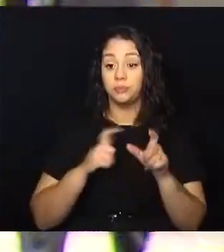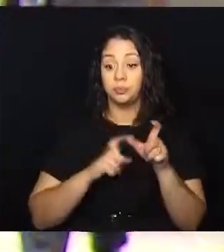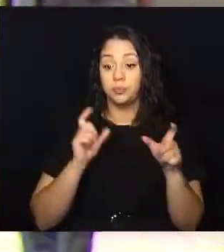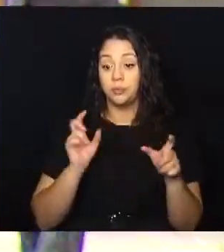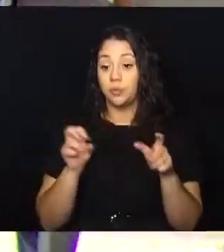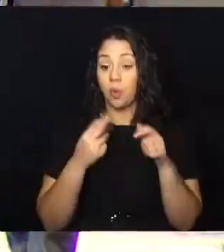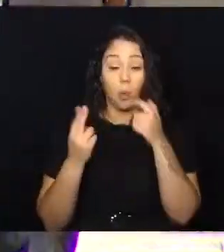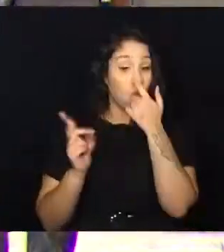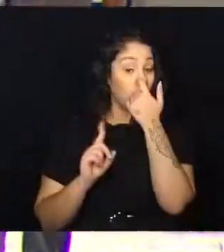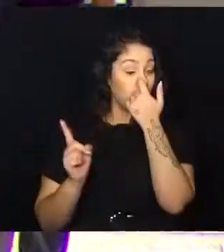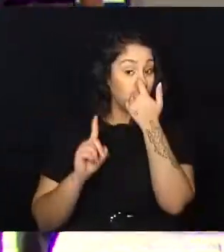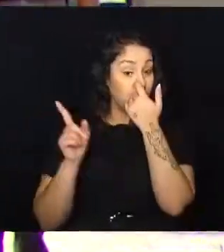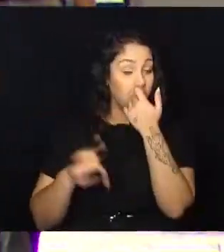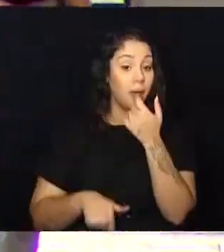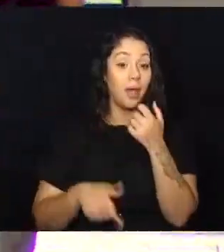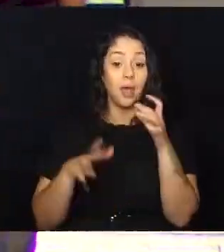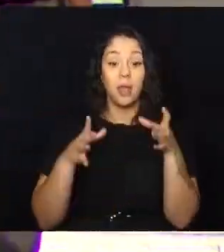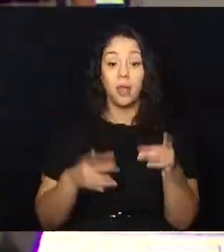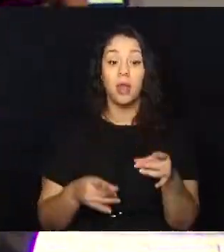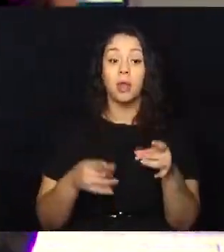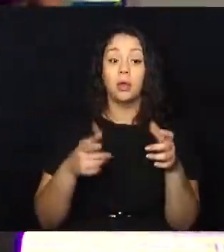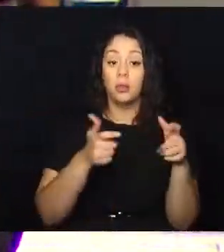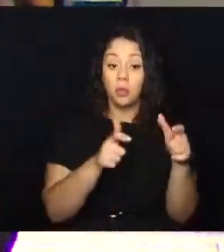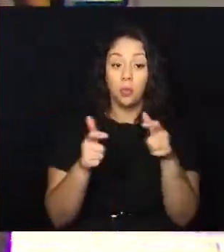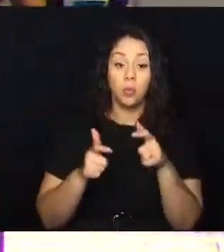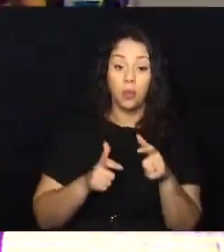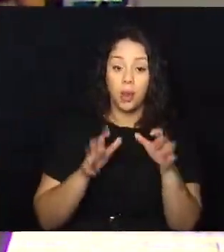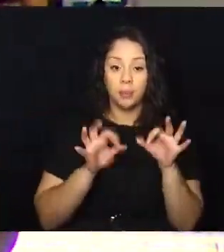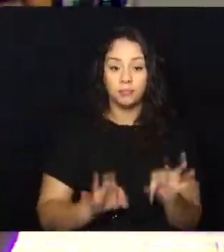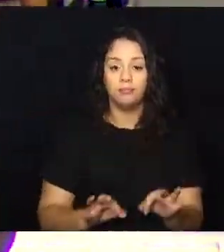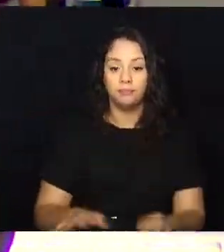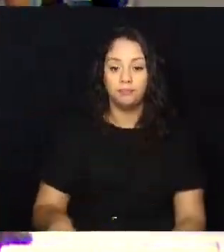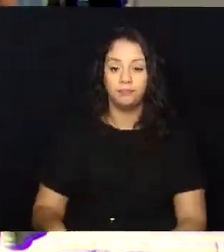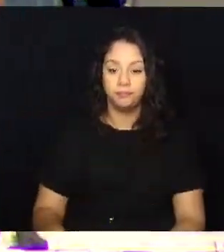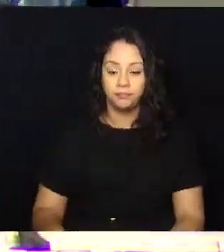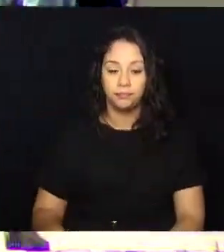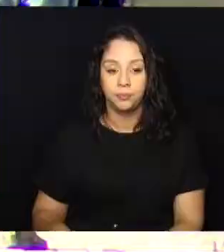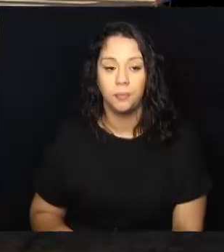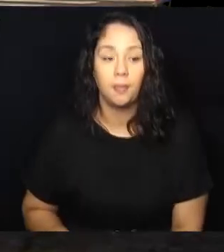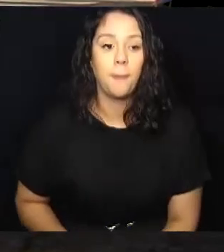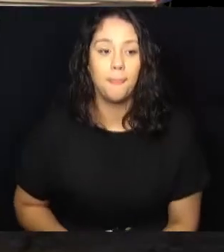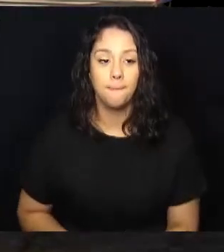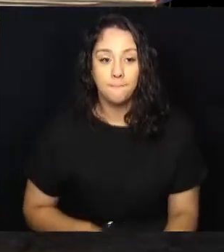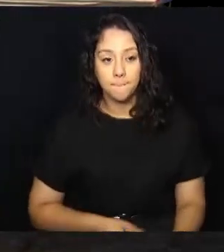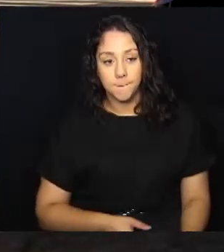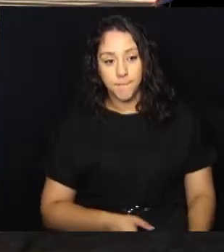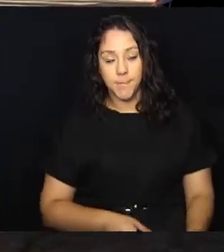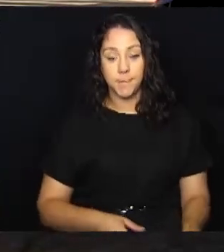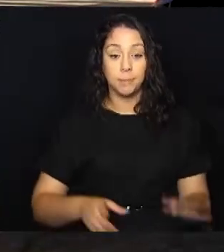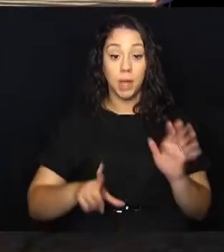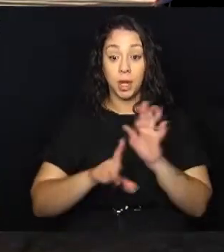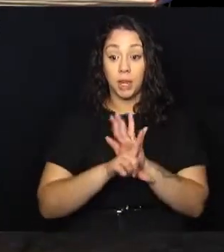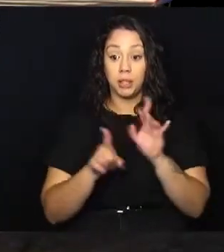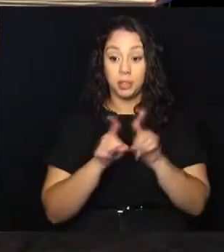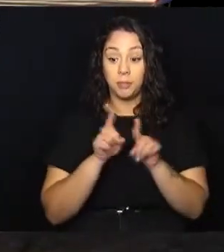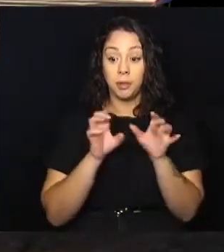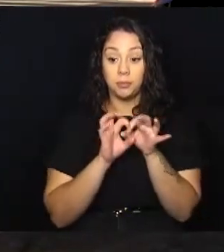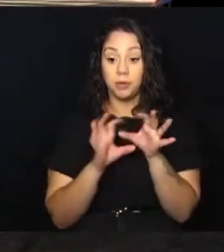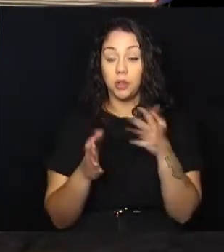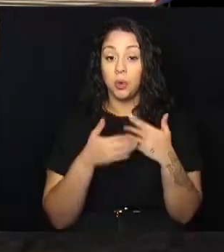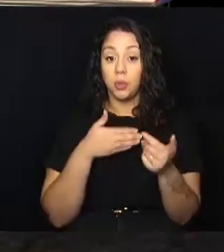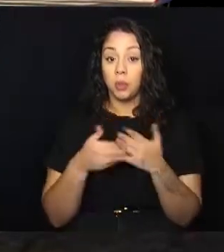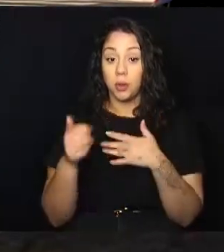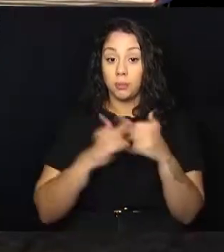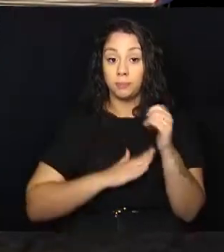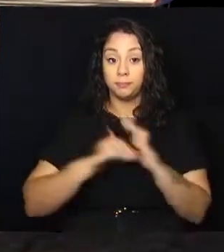do comércio ambulante eventual ou não, fixando os respectivos locais. A lei também autoriza o